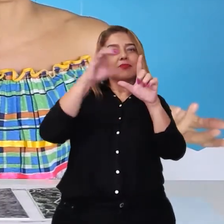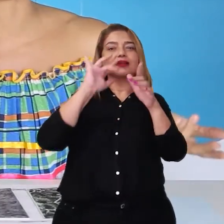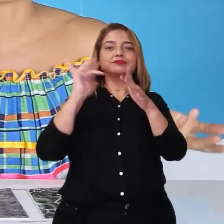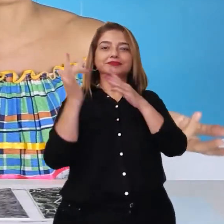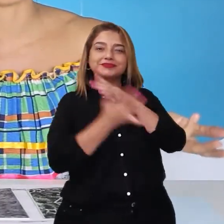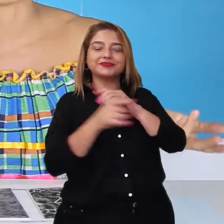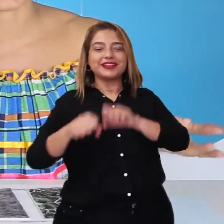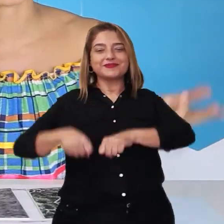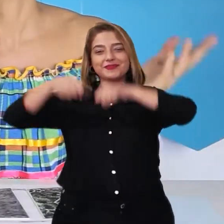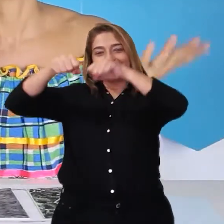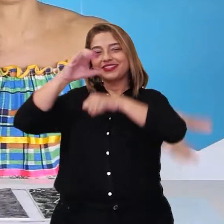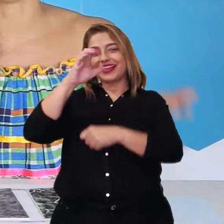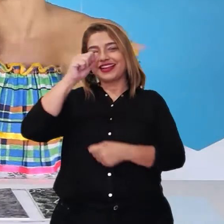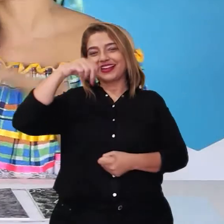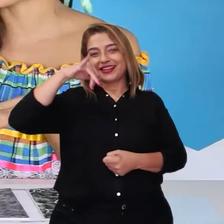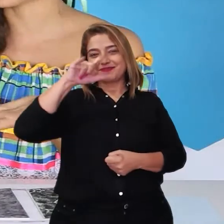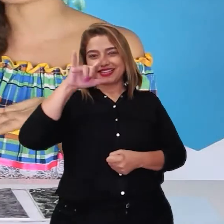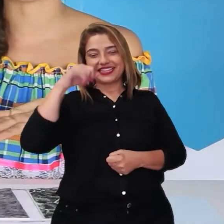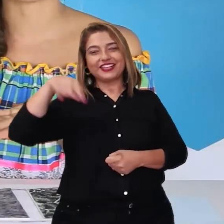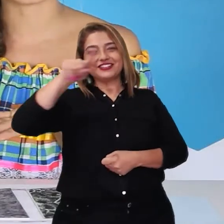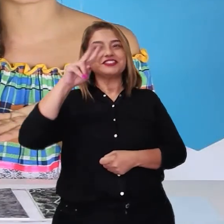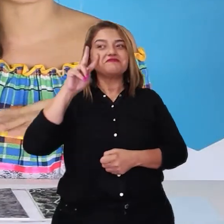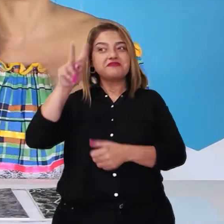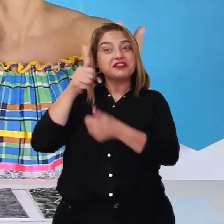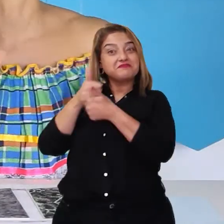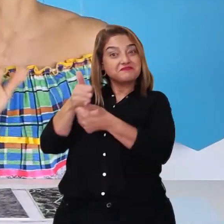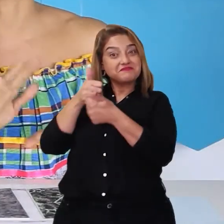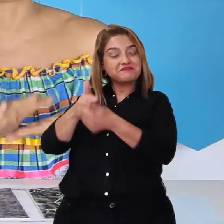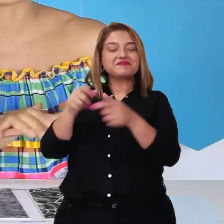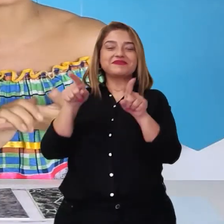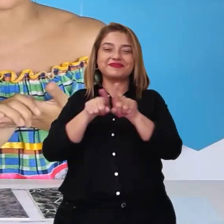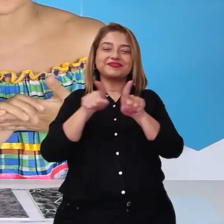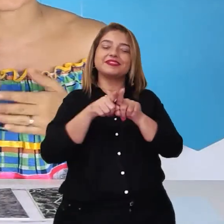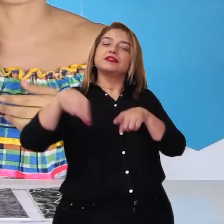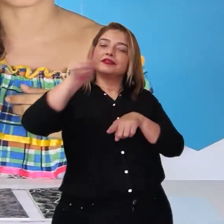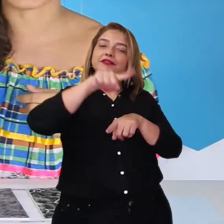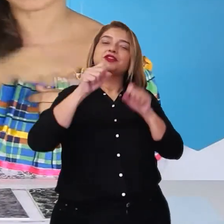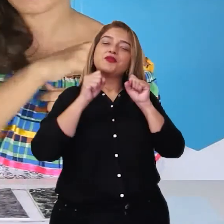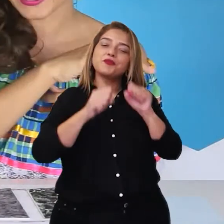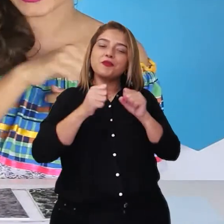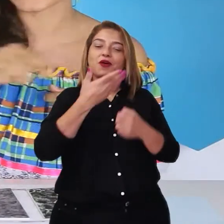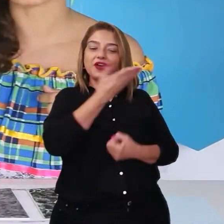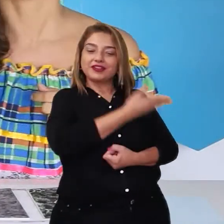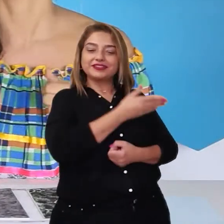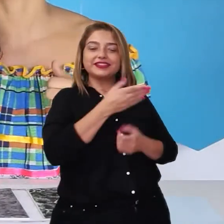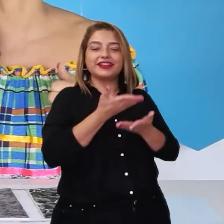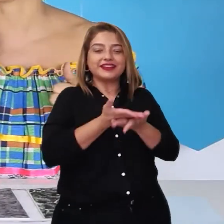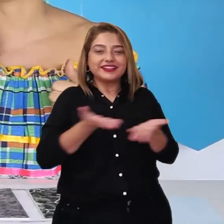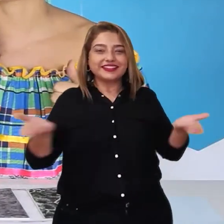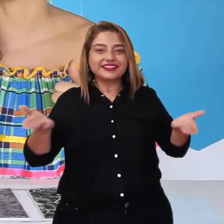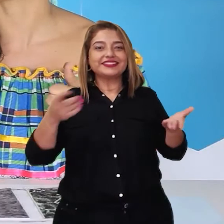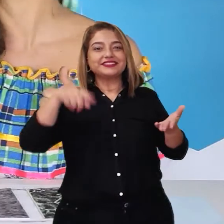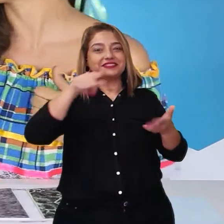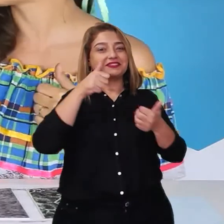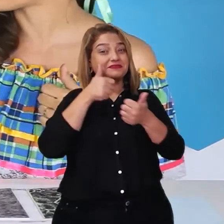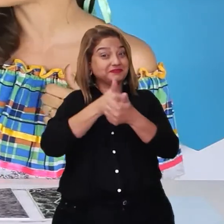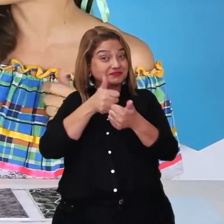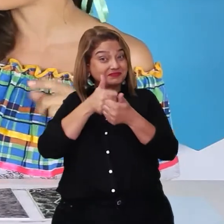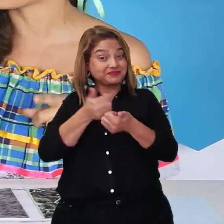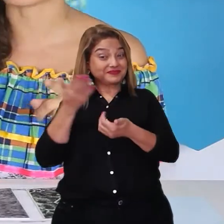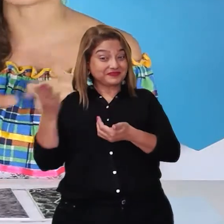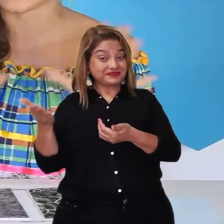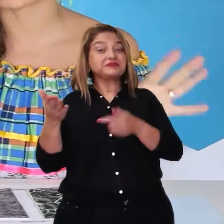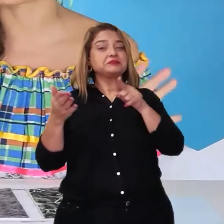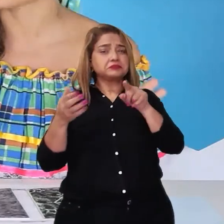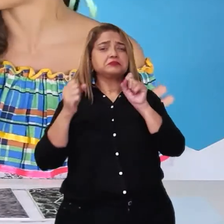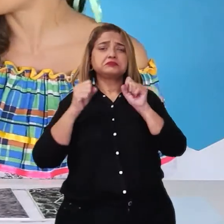conferir isso tudo depois, tá? E, ó, segue também a Tia Gi no Brincando com a Arte, tá aqui embaixo. E entra lá no site do Brincando com a